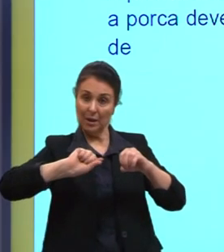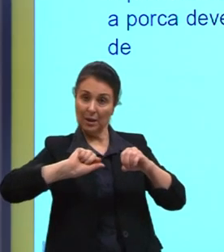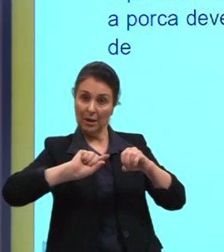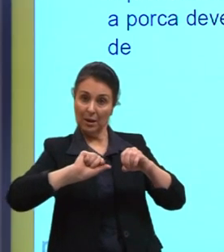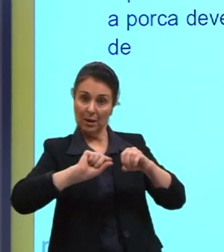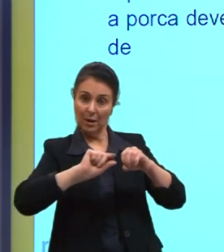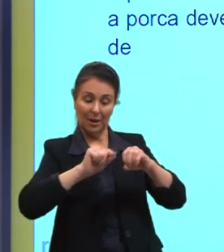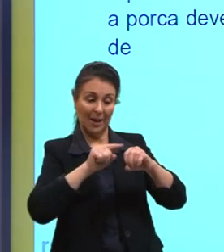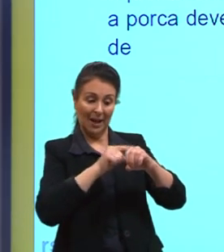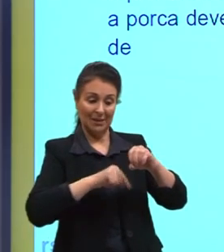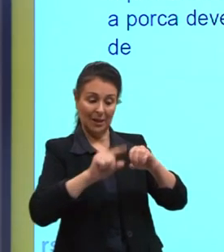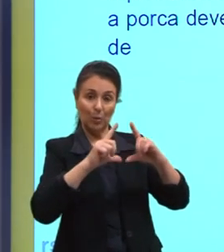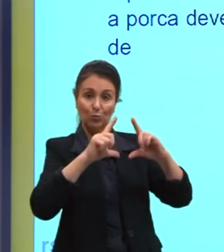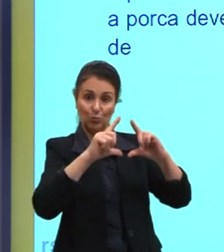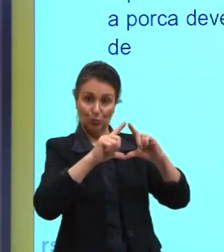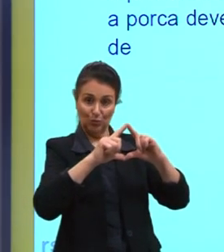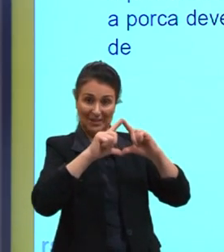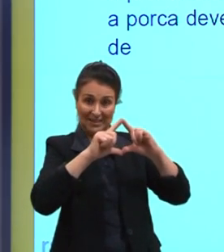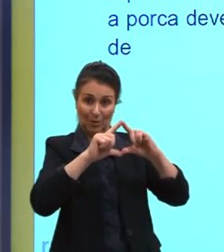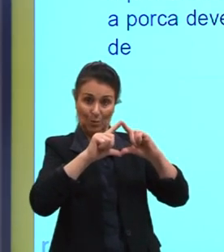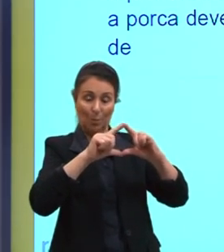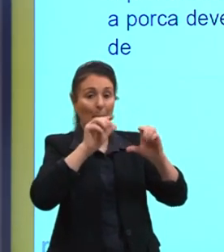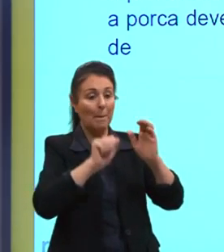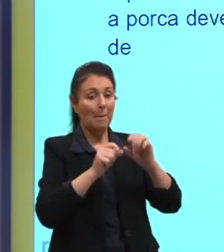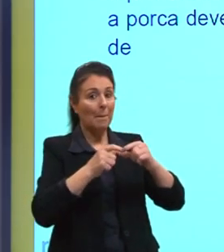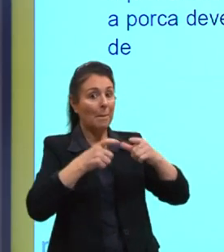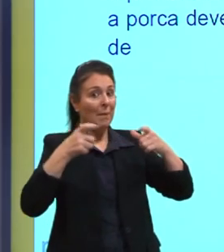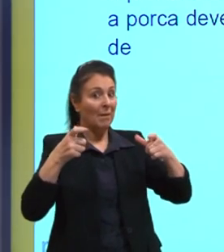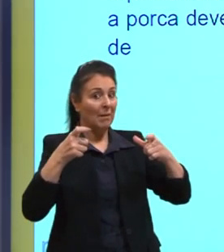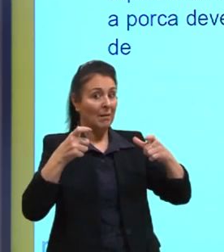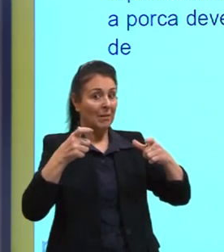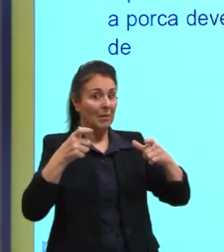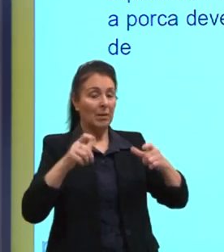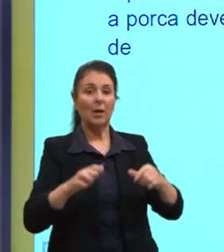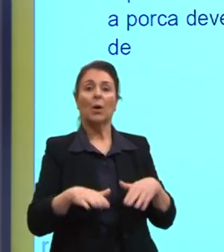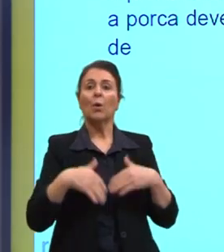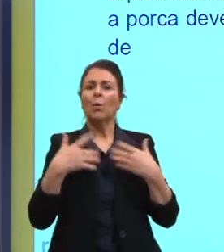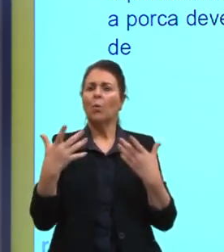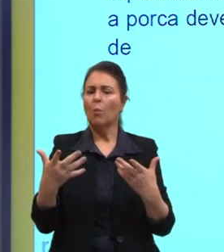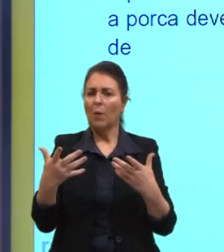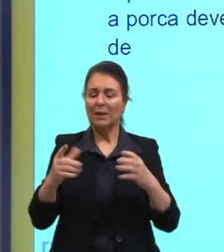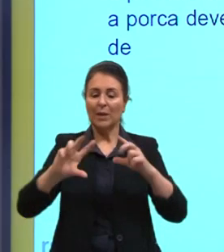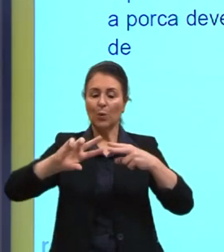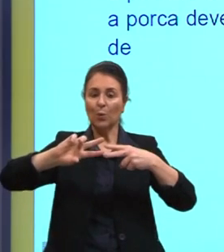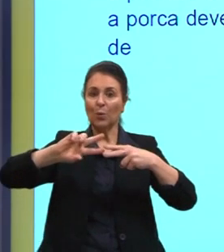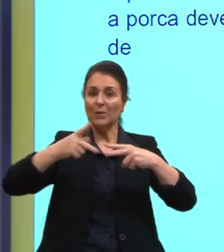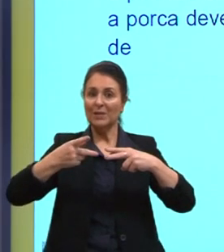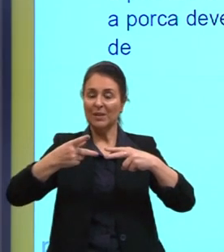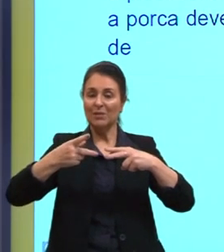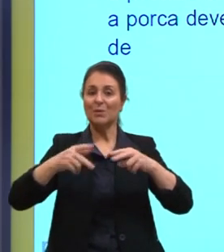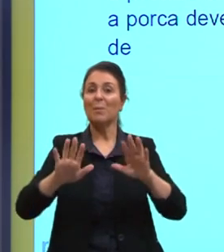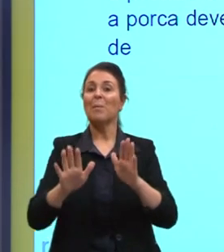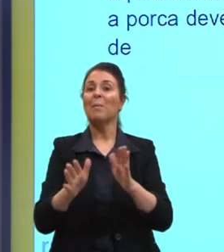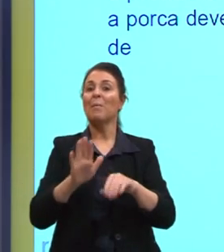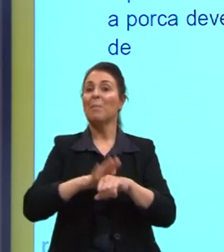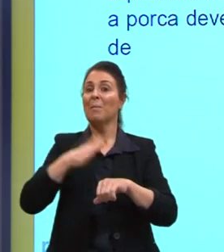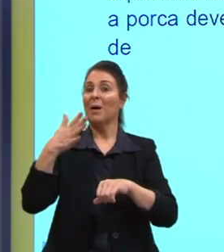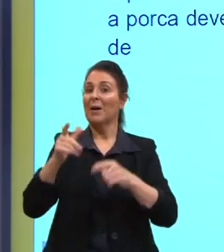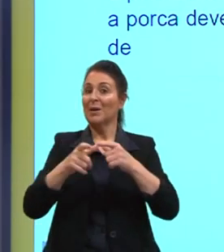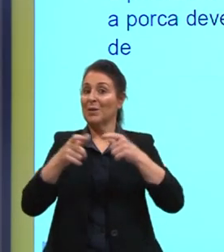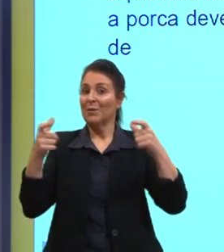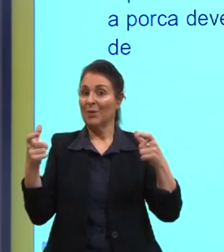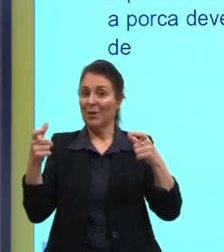Então, a porca, vamos ver aqui, quais desses aqui possuem o maior coeficiente de dilatação? se a gente